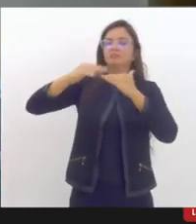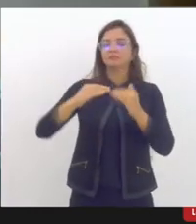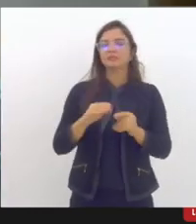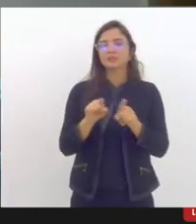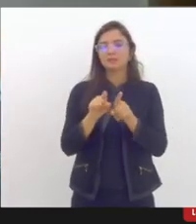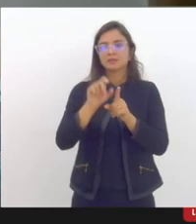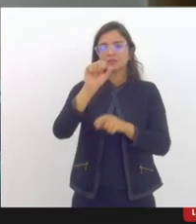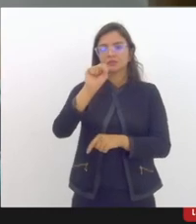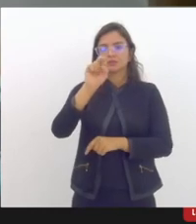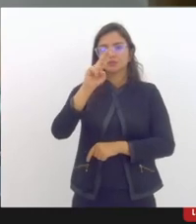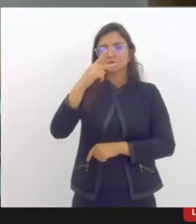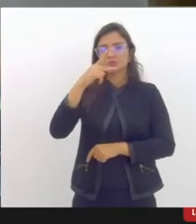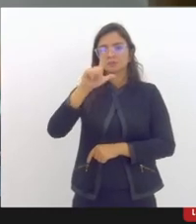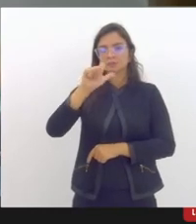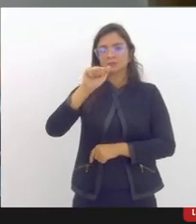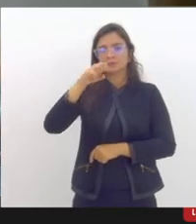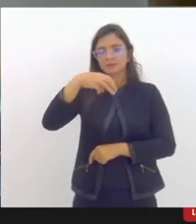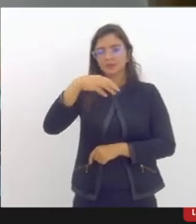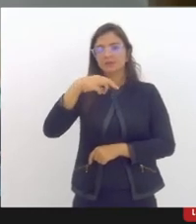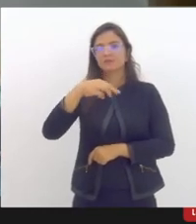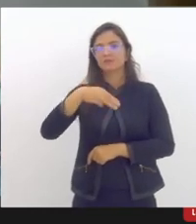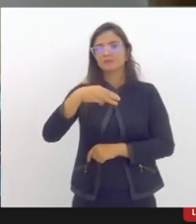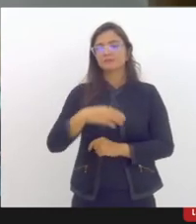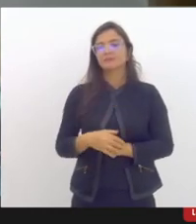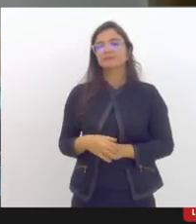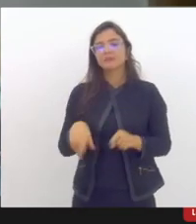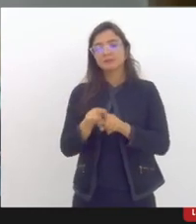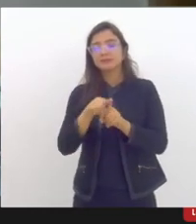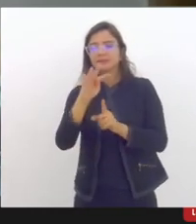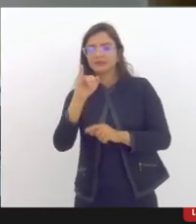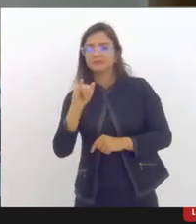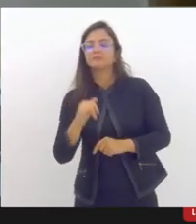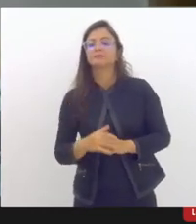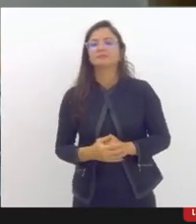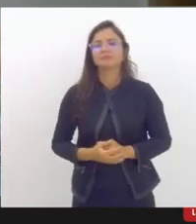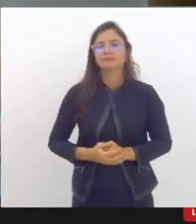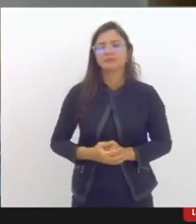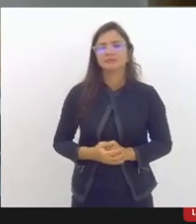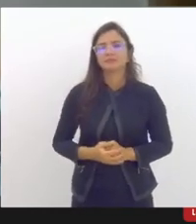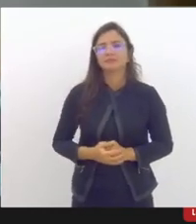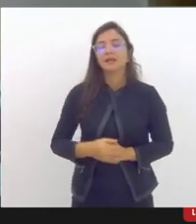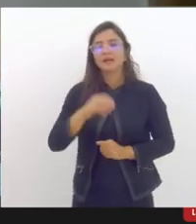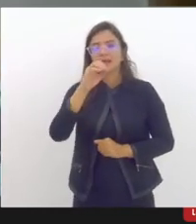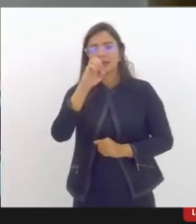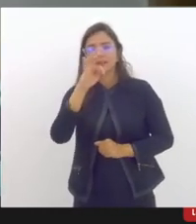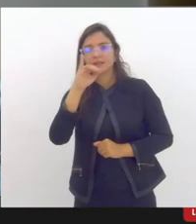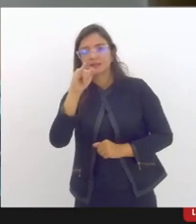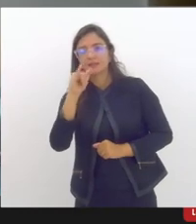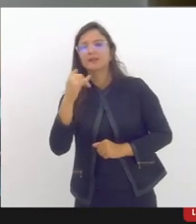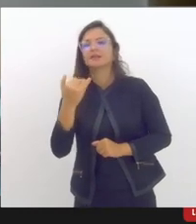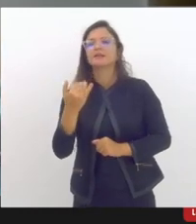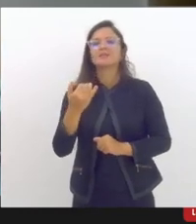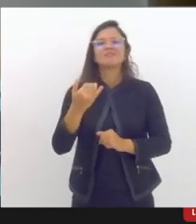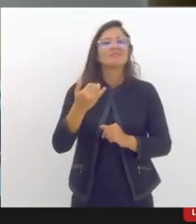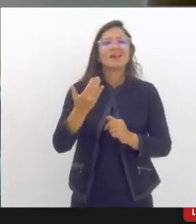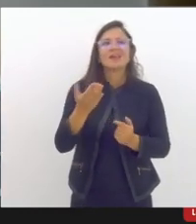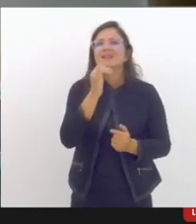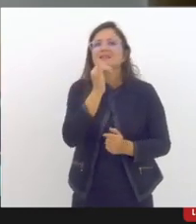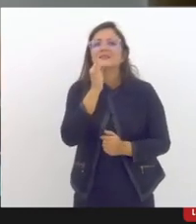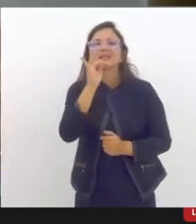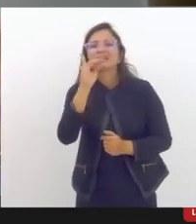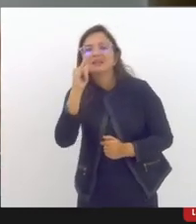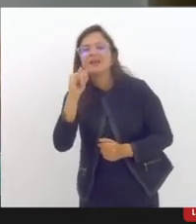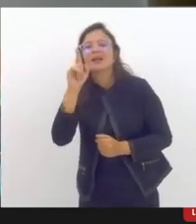dimensionamento da rede. E a TI. A parte de TI, toda a parte de conexão que